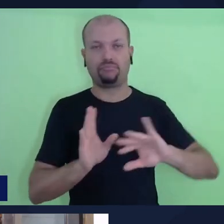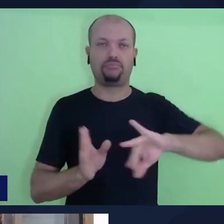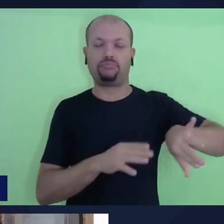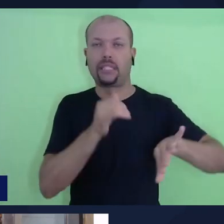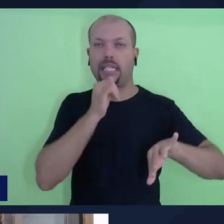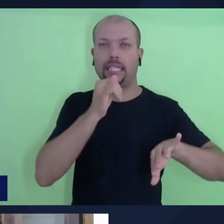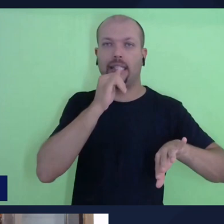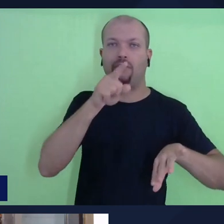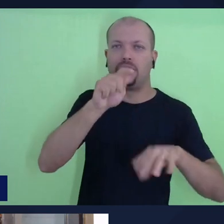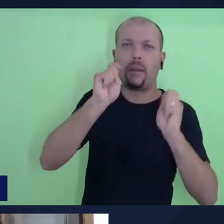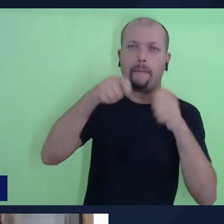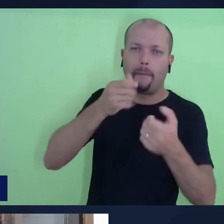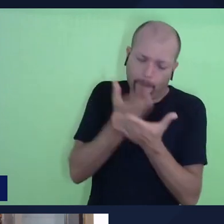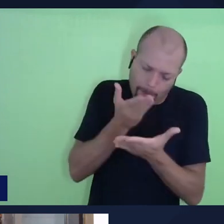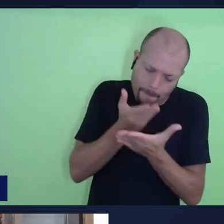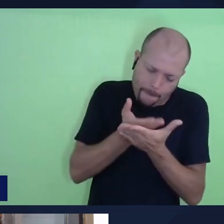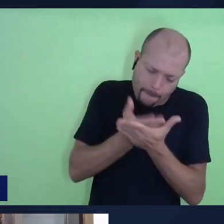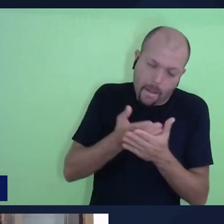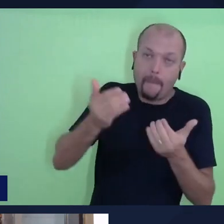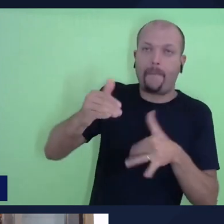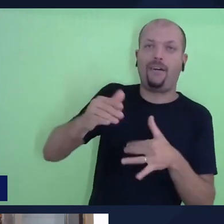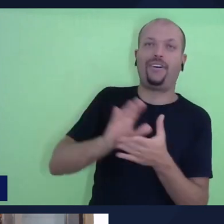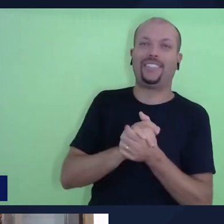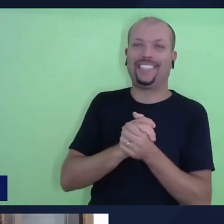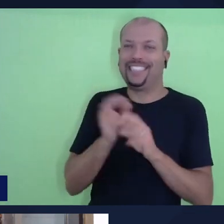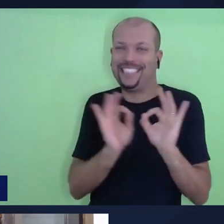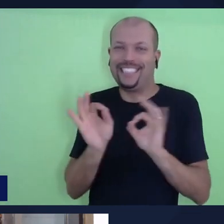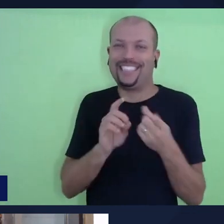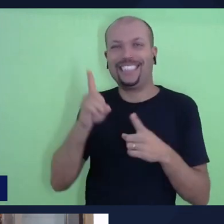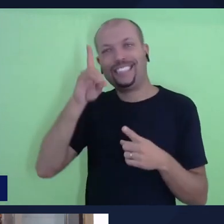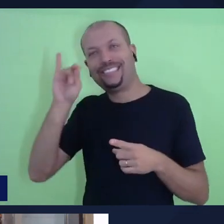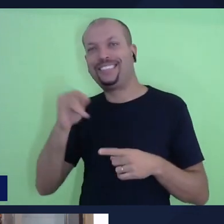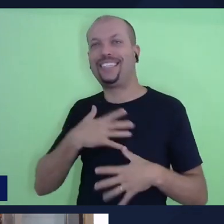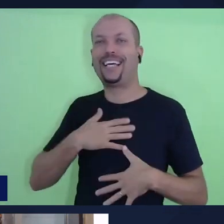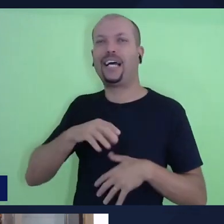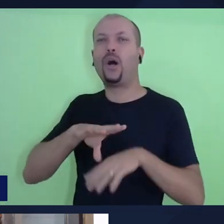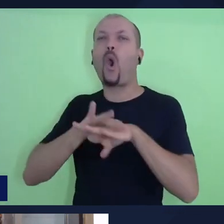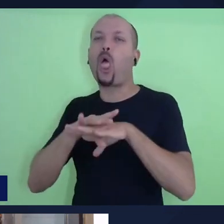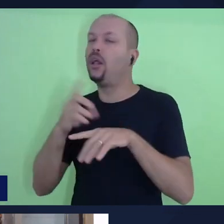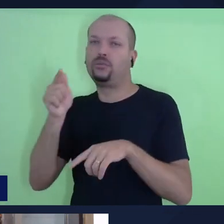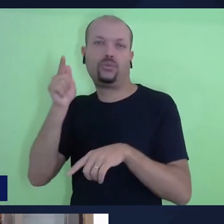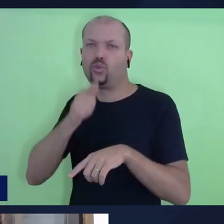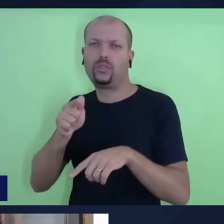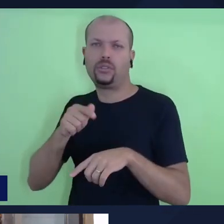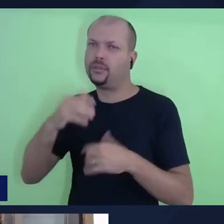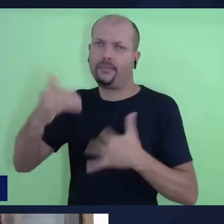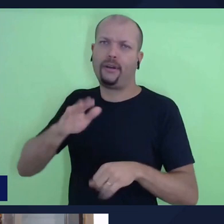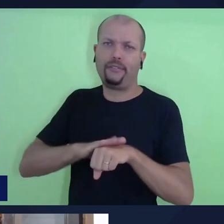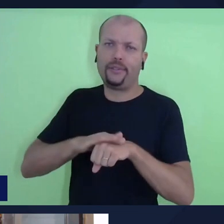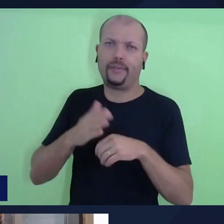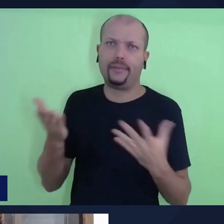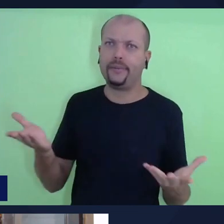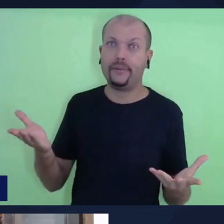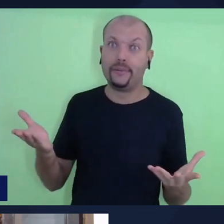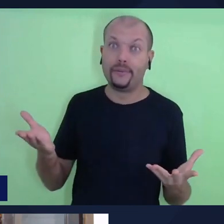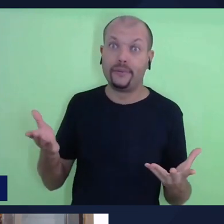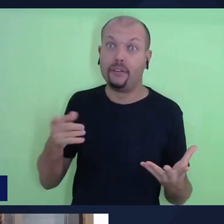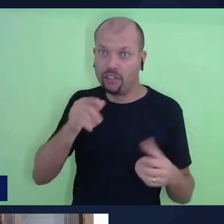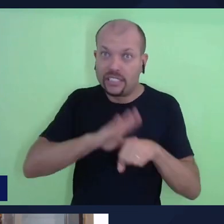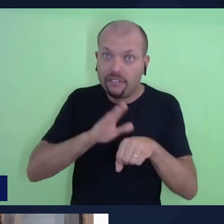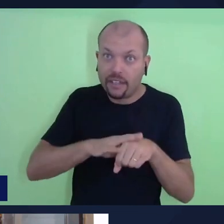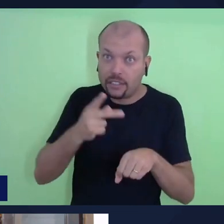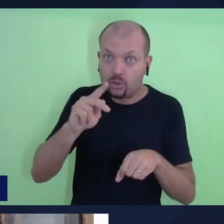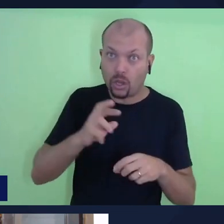fazer o seu melhor e depois, no dia, infelizmente, ficar doente e não conseguir fazer a prova. Então, você fez a sua parte.